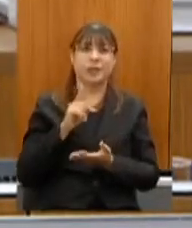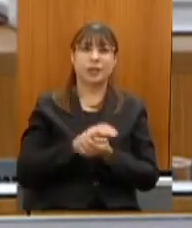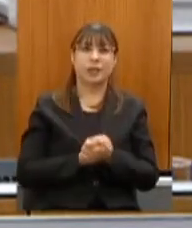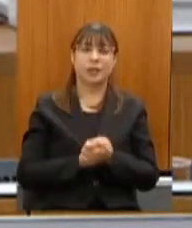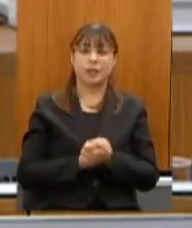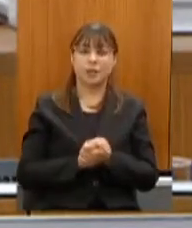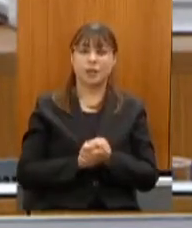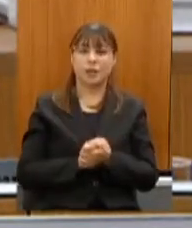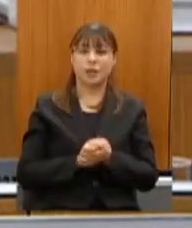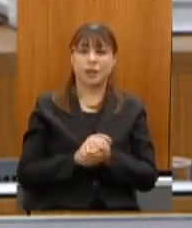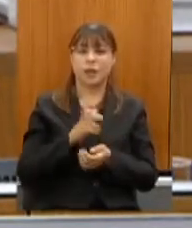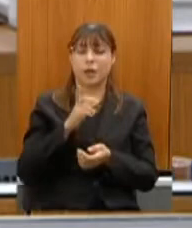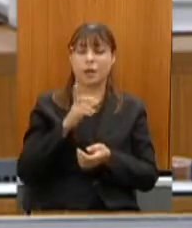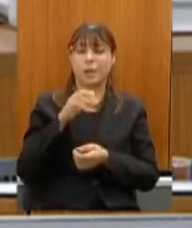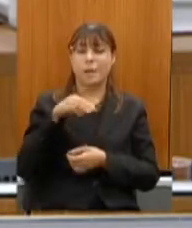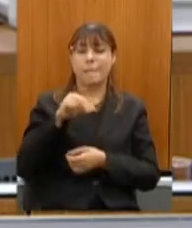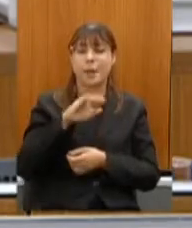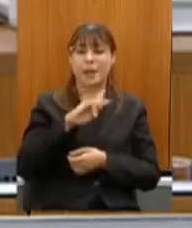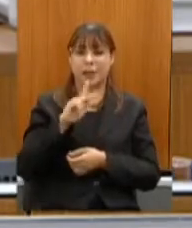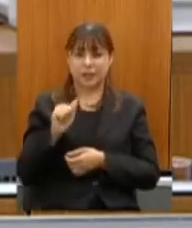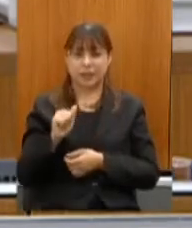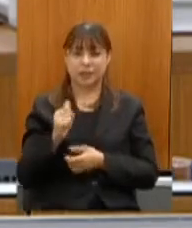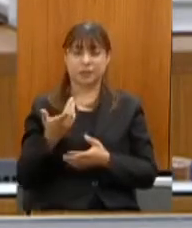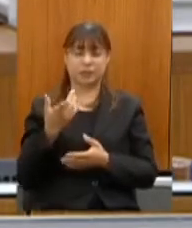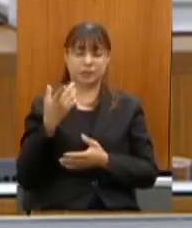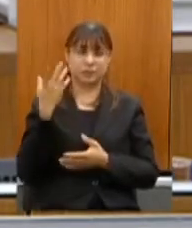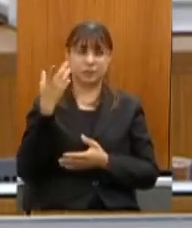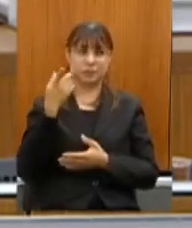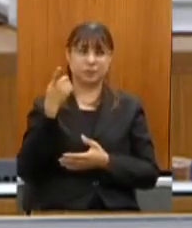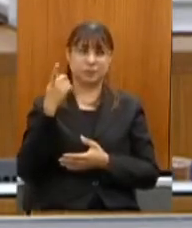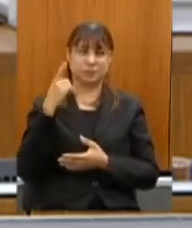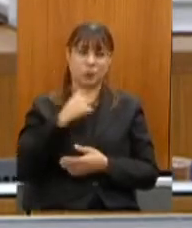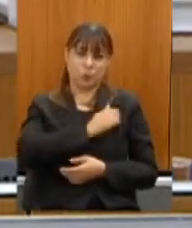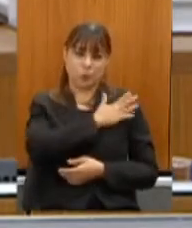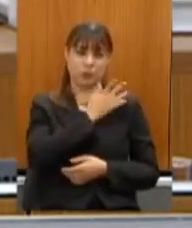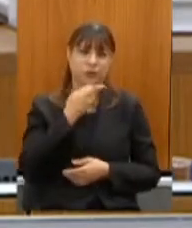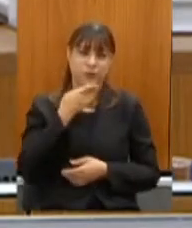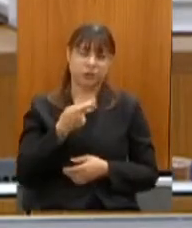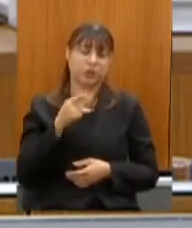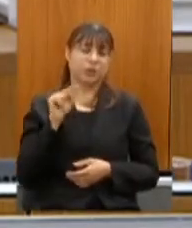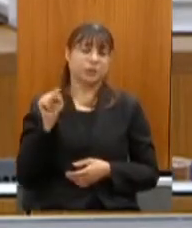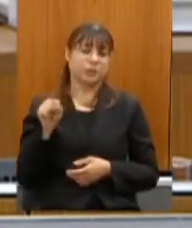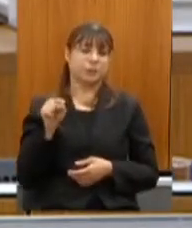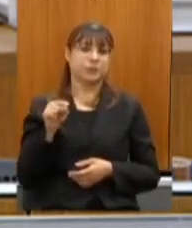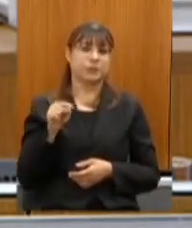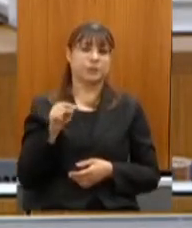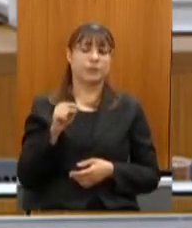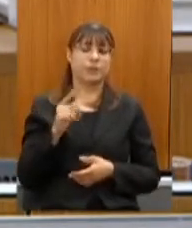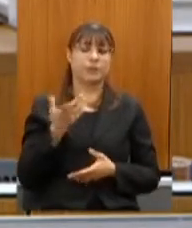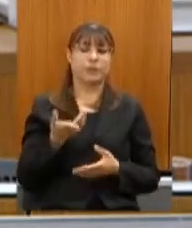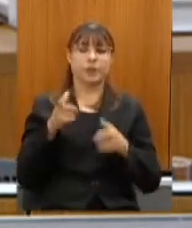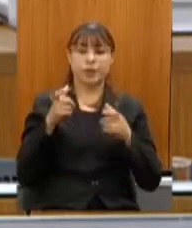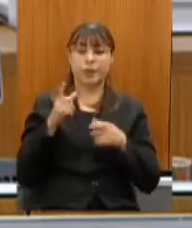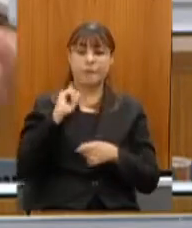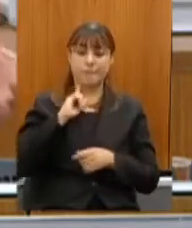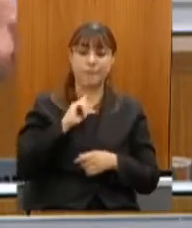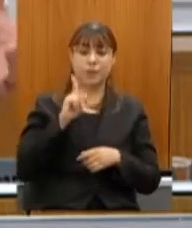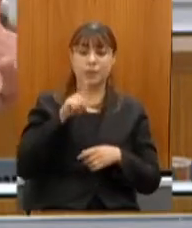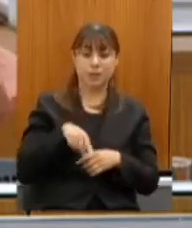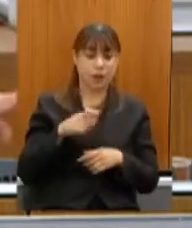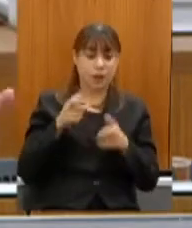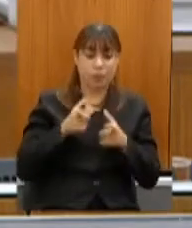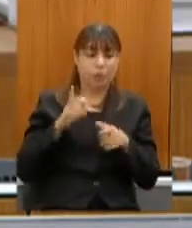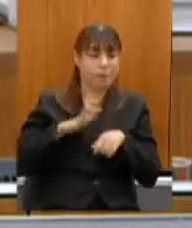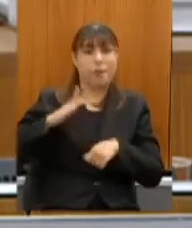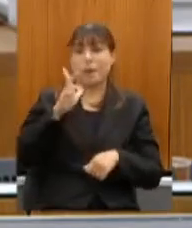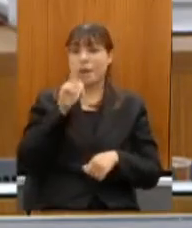comandante Nicasso estava dizendo Minas é a caixa d'água do país é de verdade